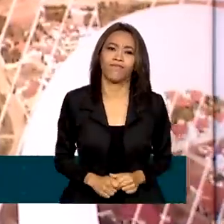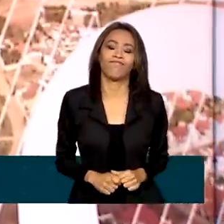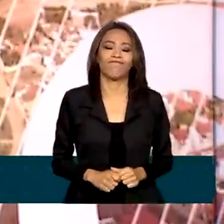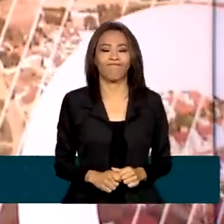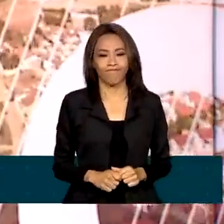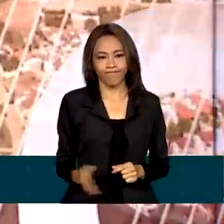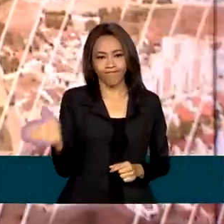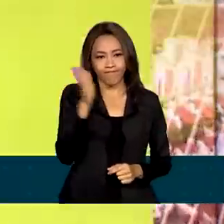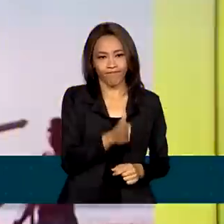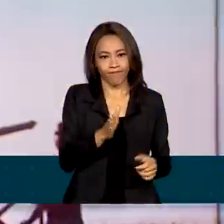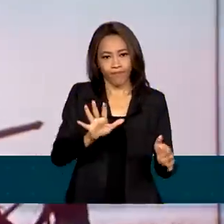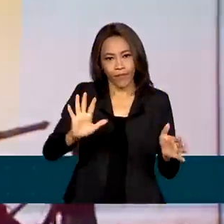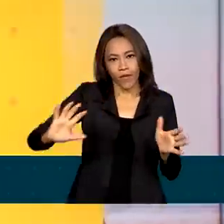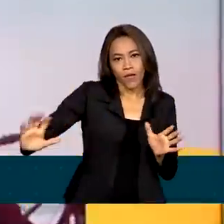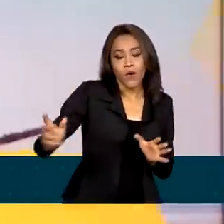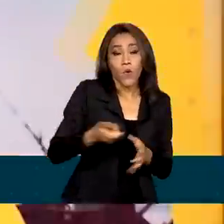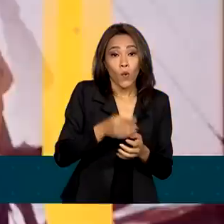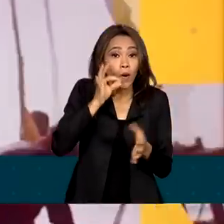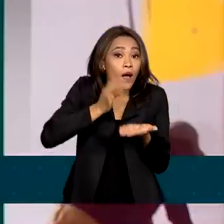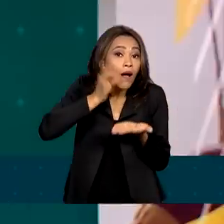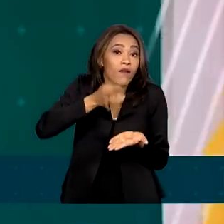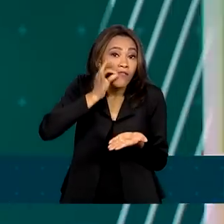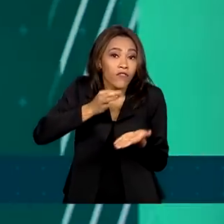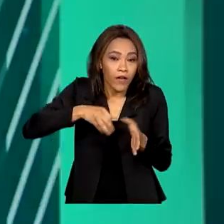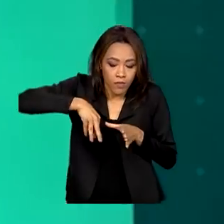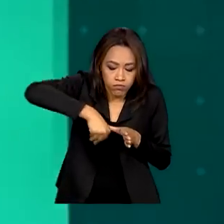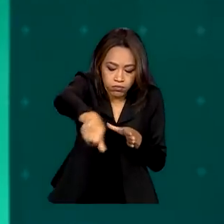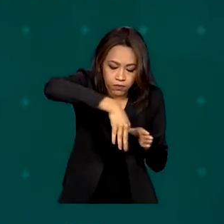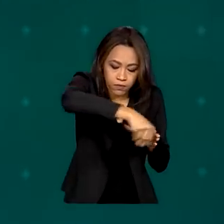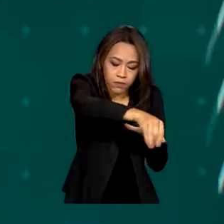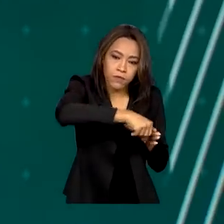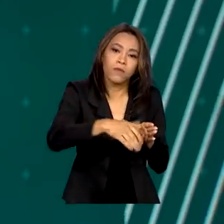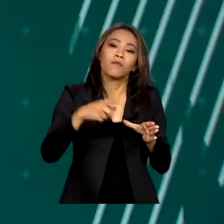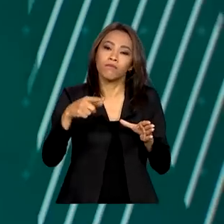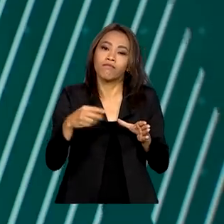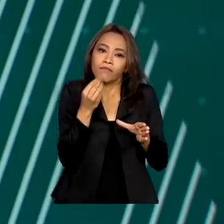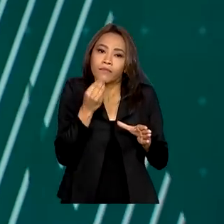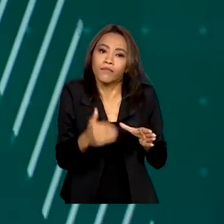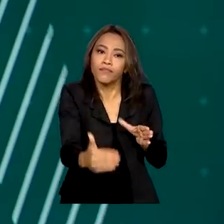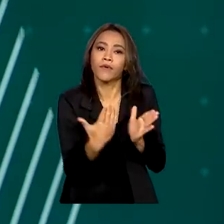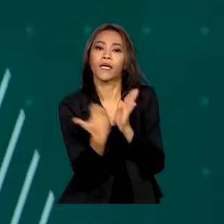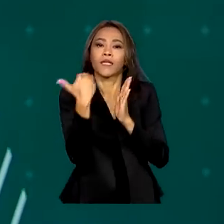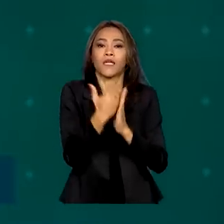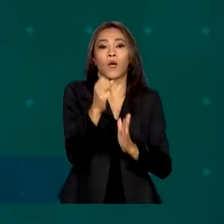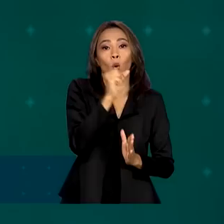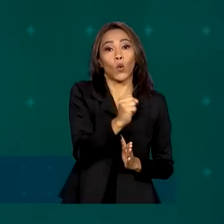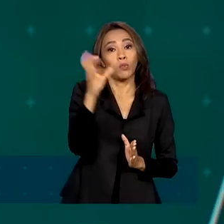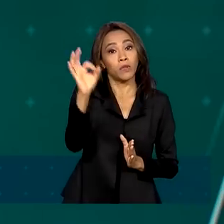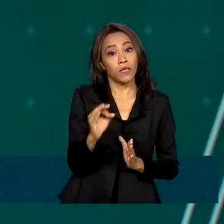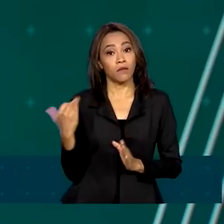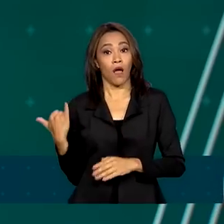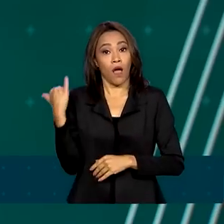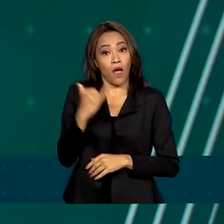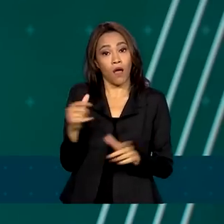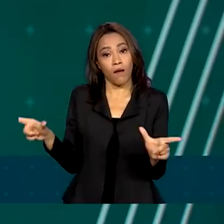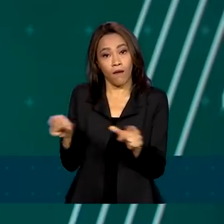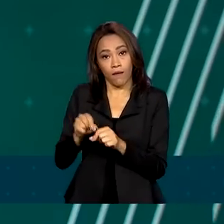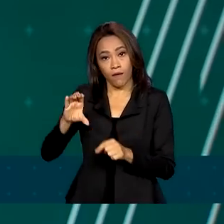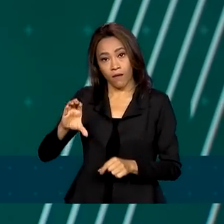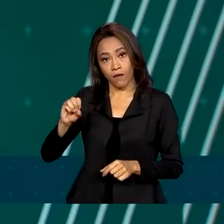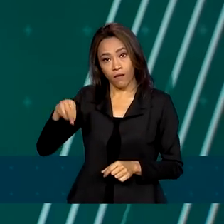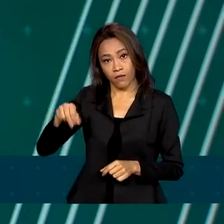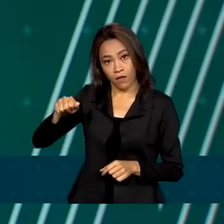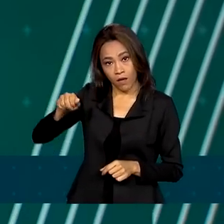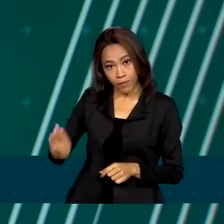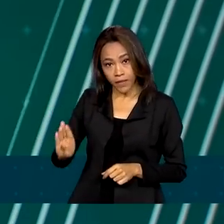A safra do café deve crescer quase 8% este ano, segundo a Conab. Vale destacar que, a partir de agora,